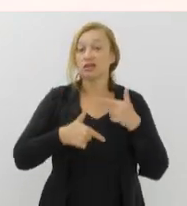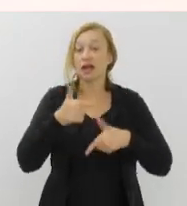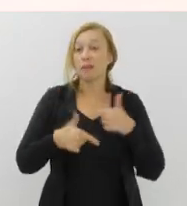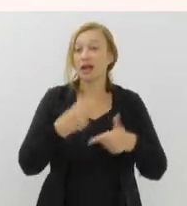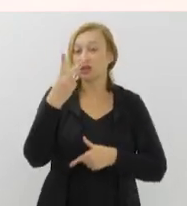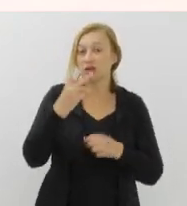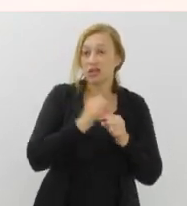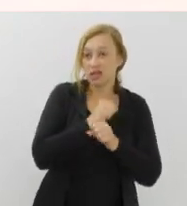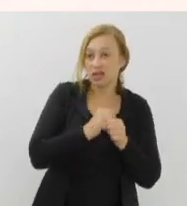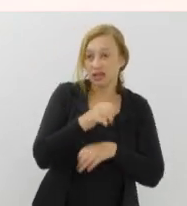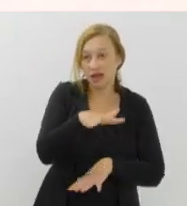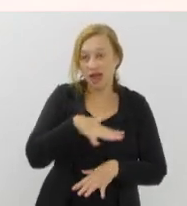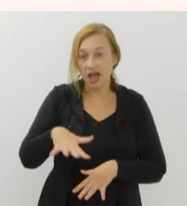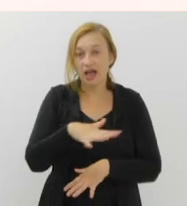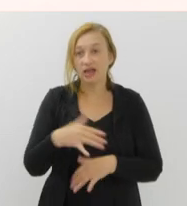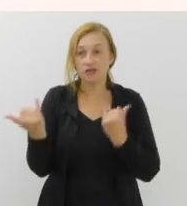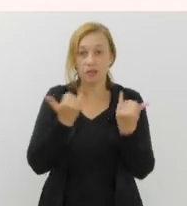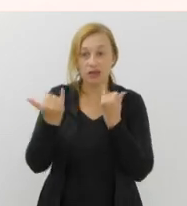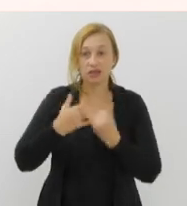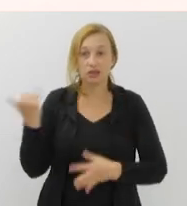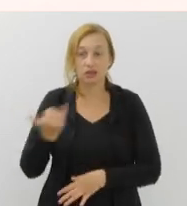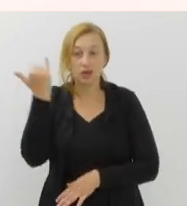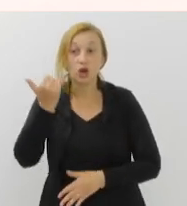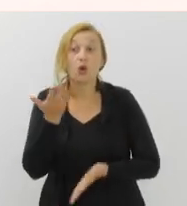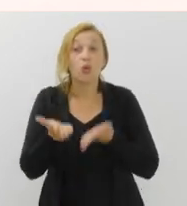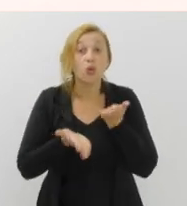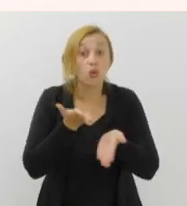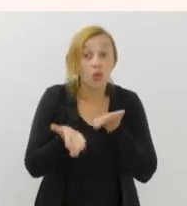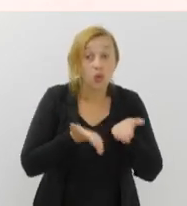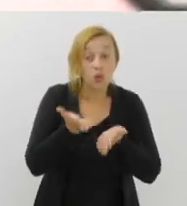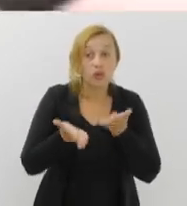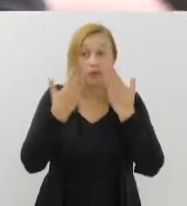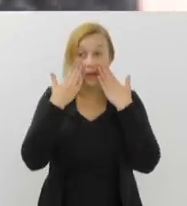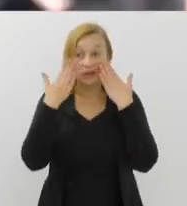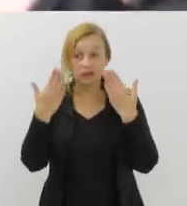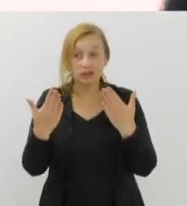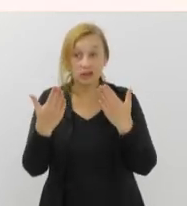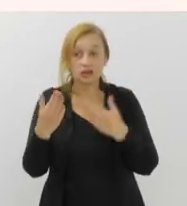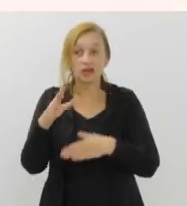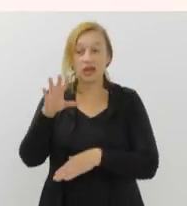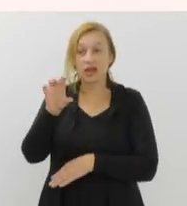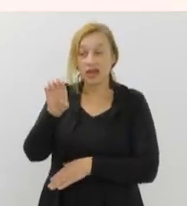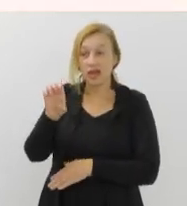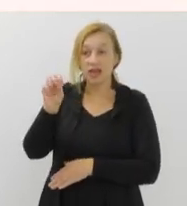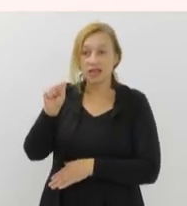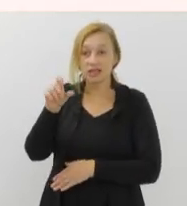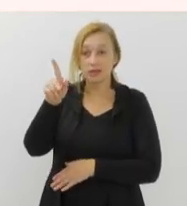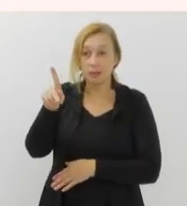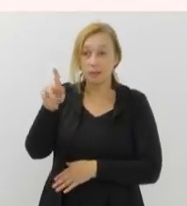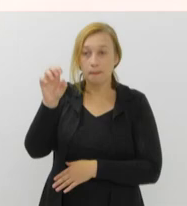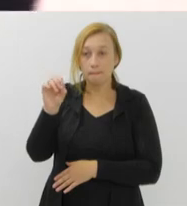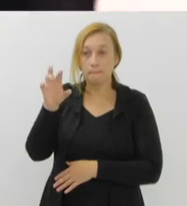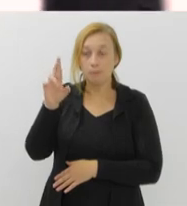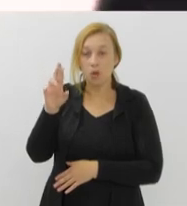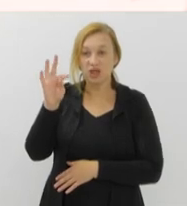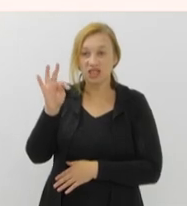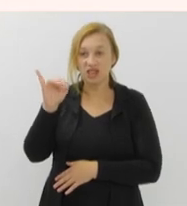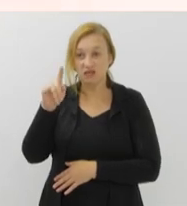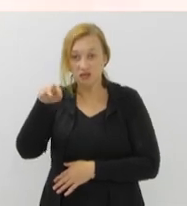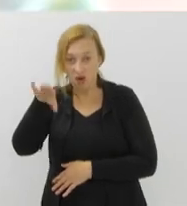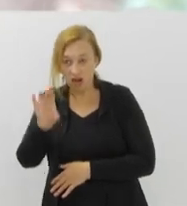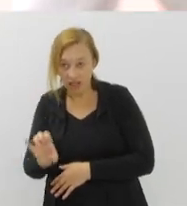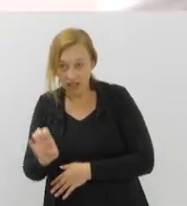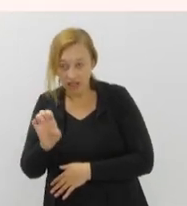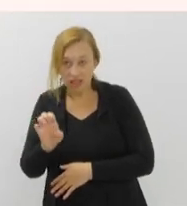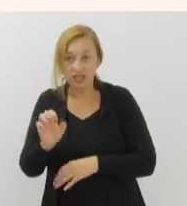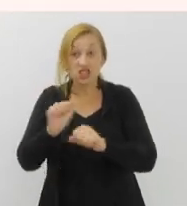área. E aqui fica um recado importante. Cuidem da apresentação dos seus portfólios. Deixem claros, deixem bem